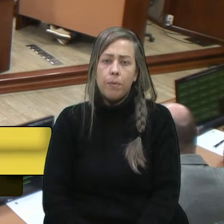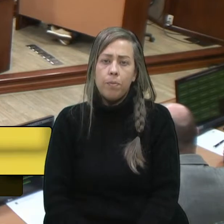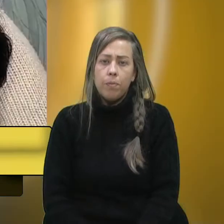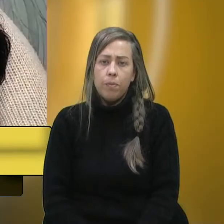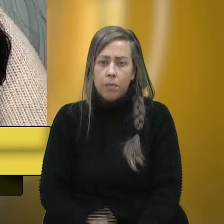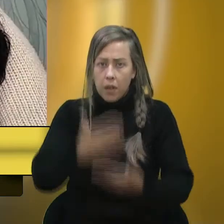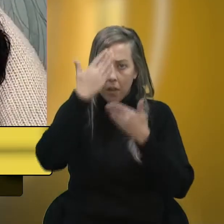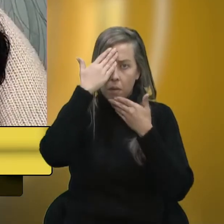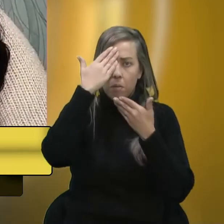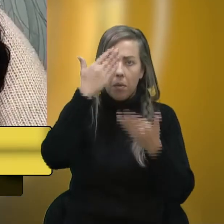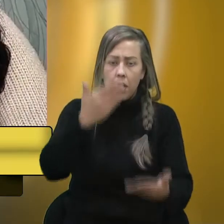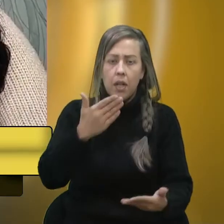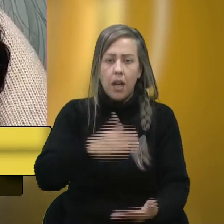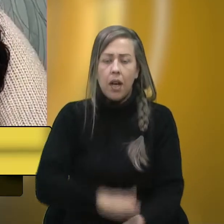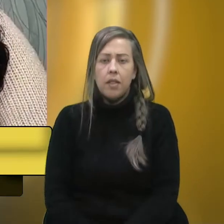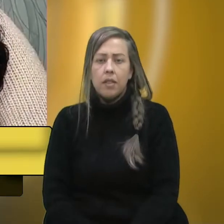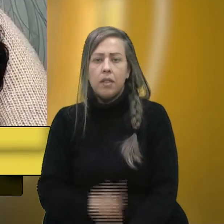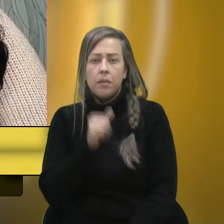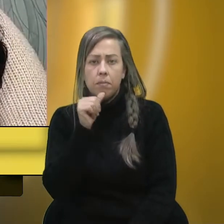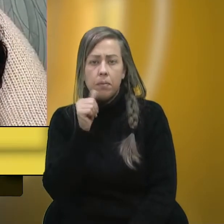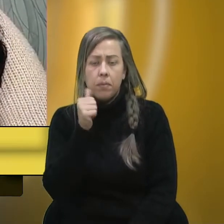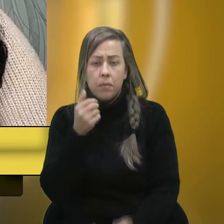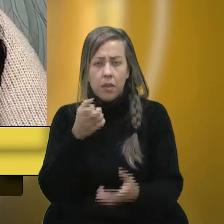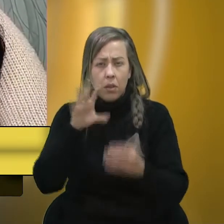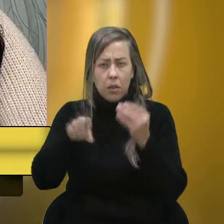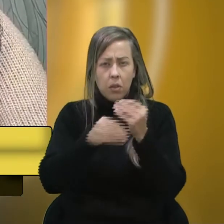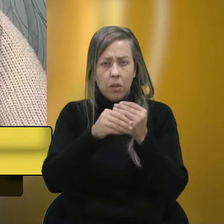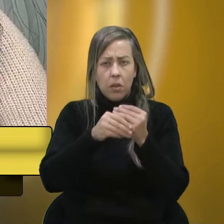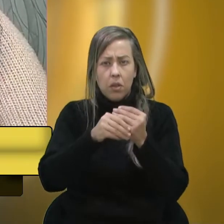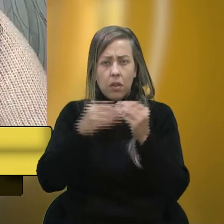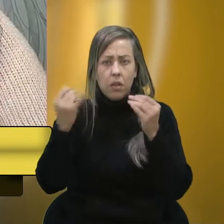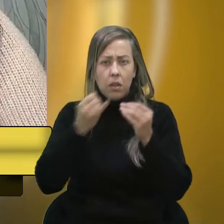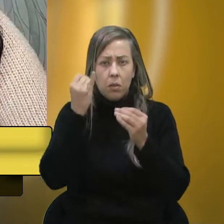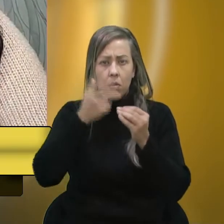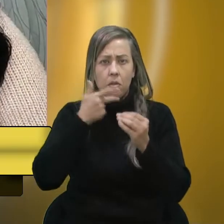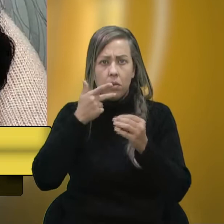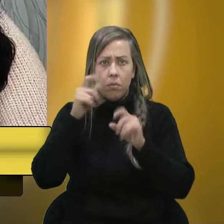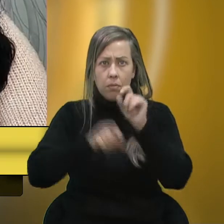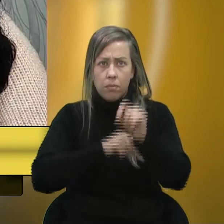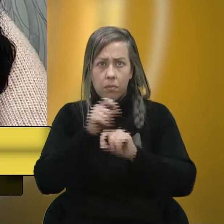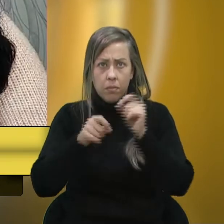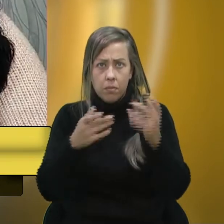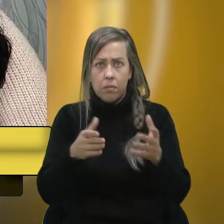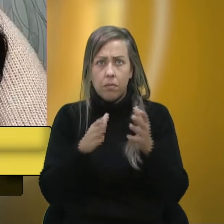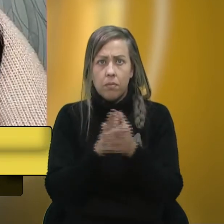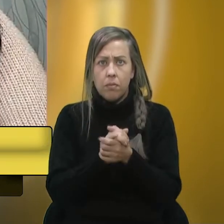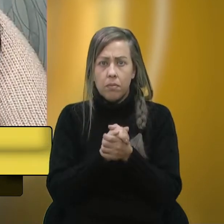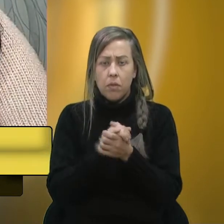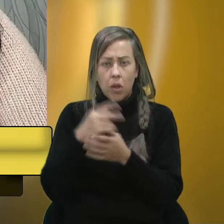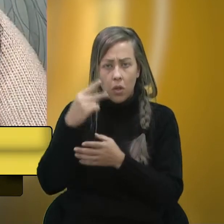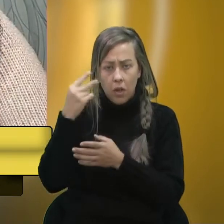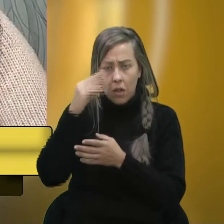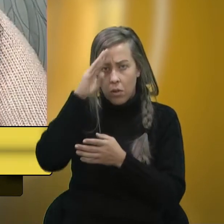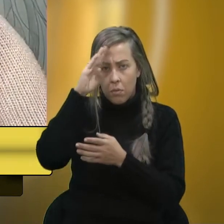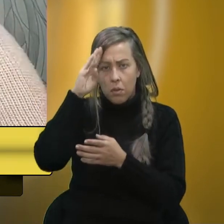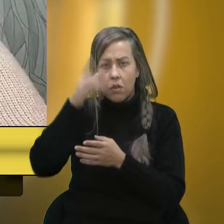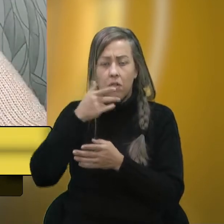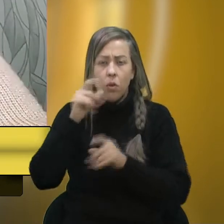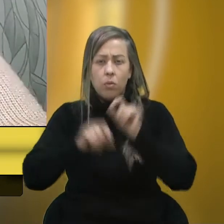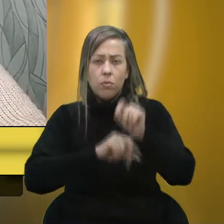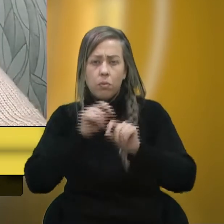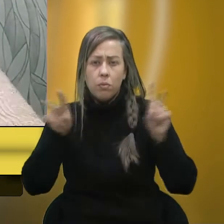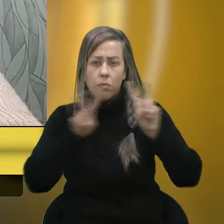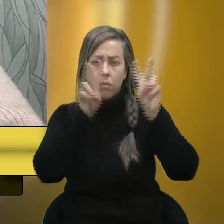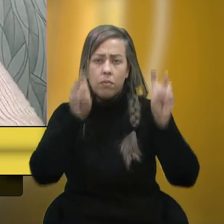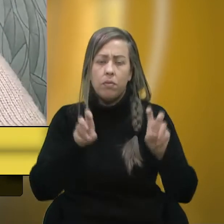Obrigada, vereador Marcon. Só algumas questões que eu acho que são importantes a gente acrescentar aqui, o vereador Bressan falou sobre essa questão